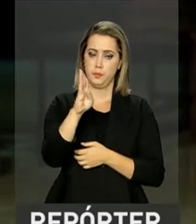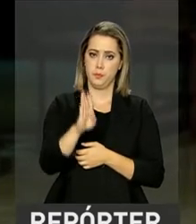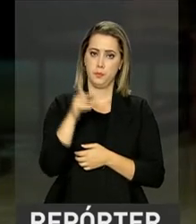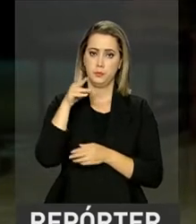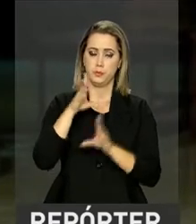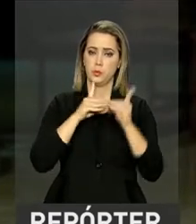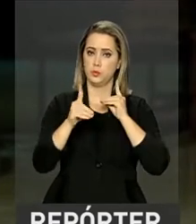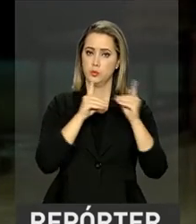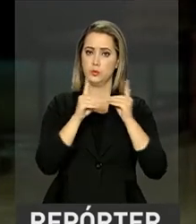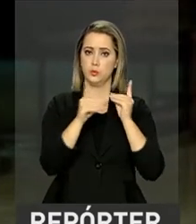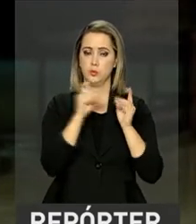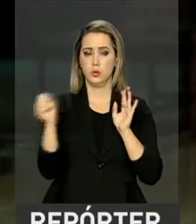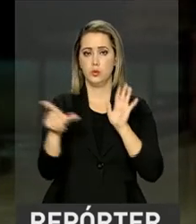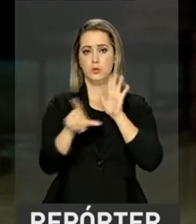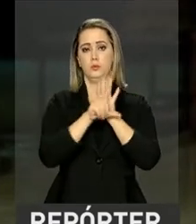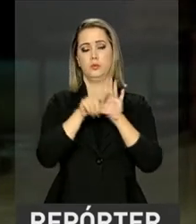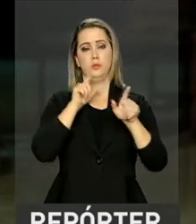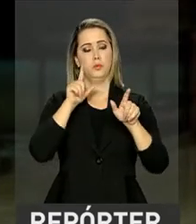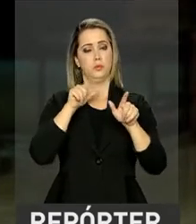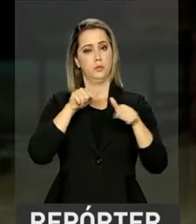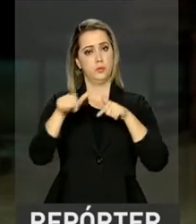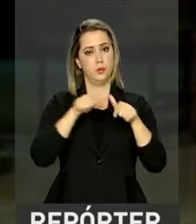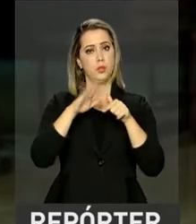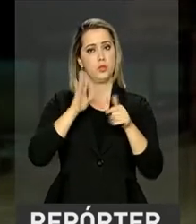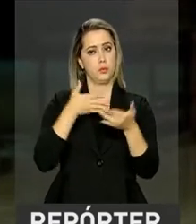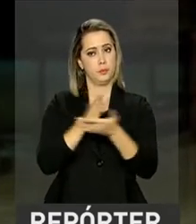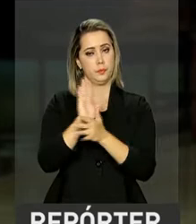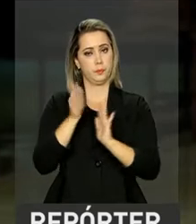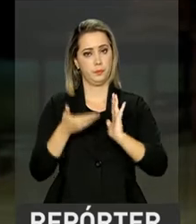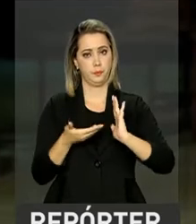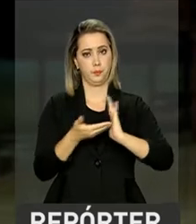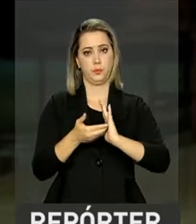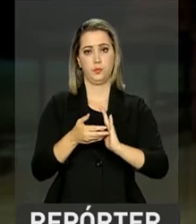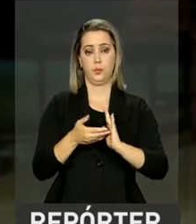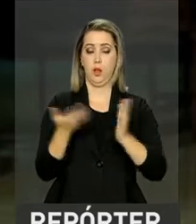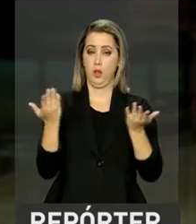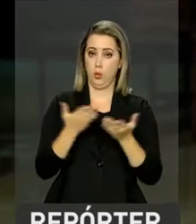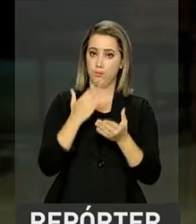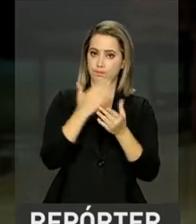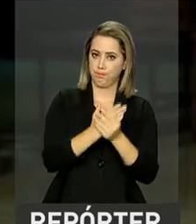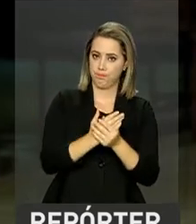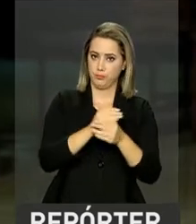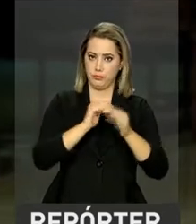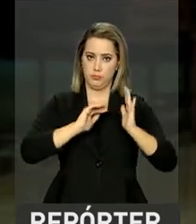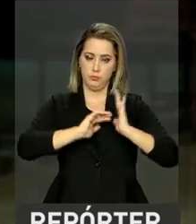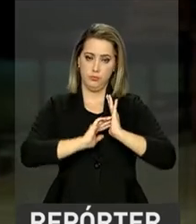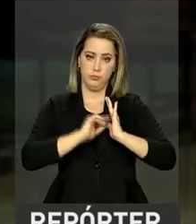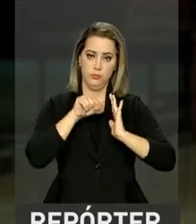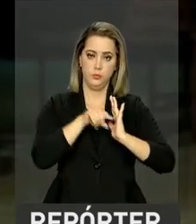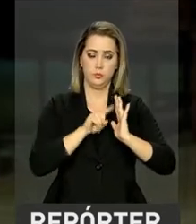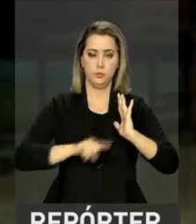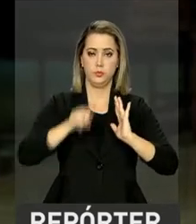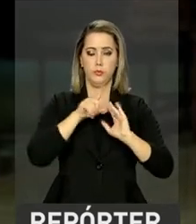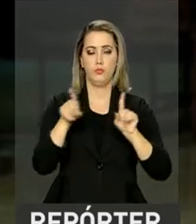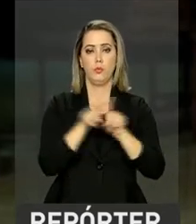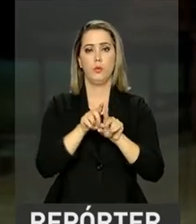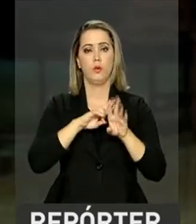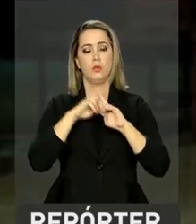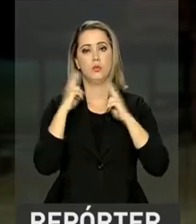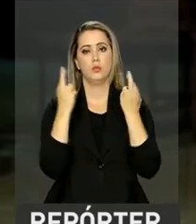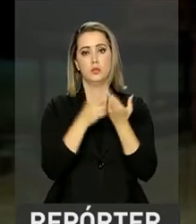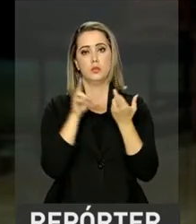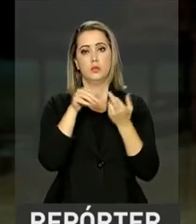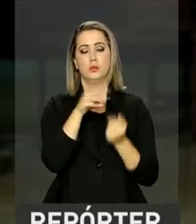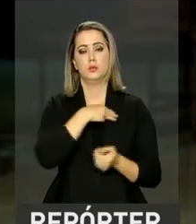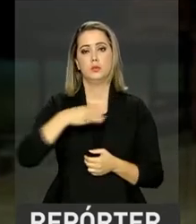reforma trabalhista que já foi aprovada na Câmara e agora tramita no Senado Federal. Também participaram dessa reunião o ministro-chefe da Casa